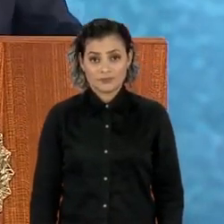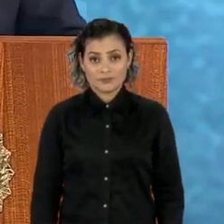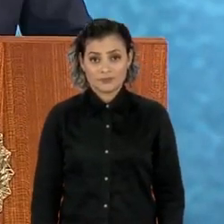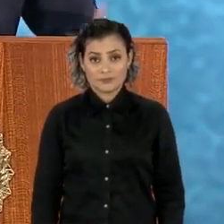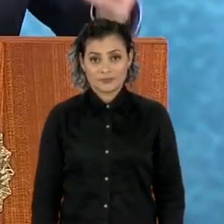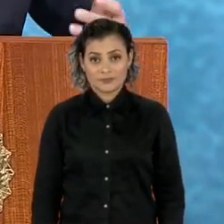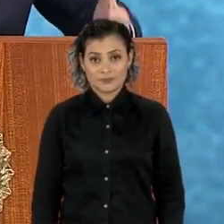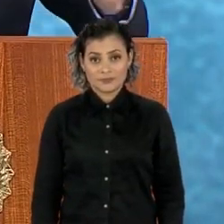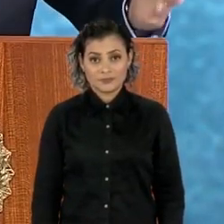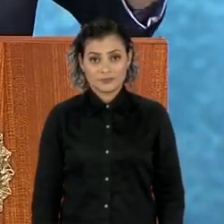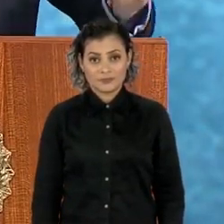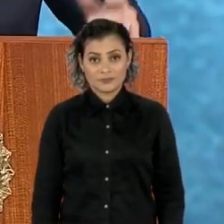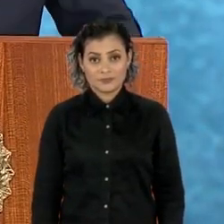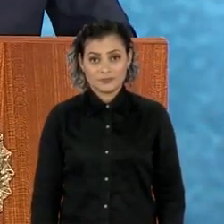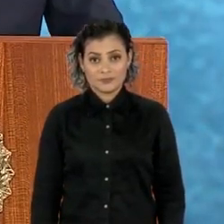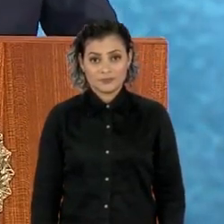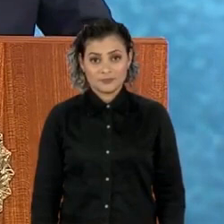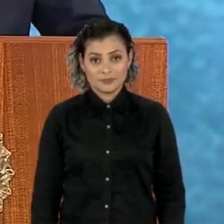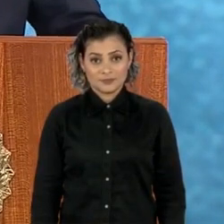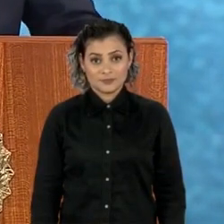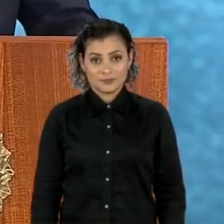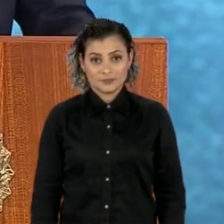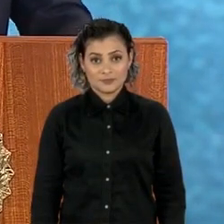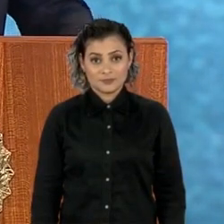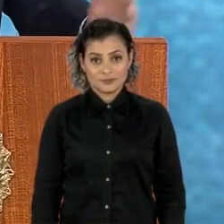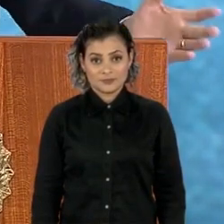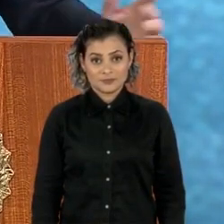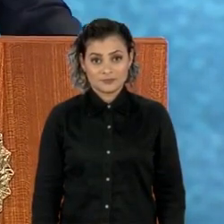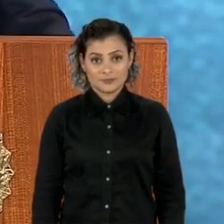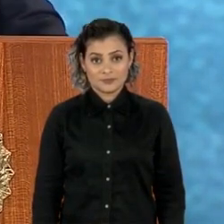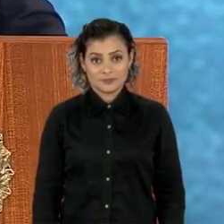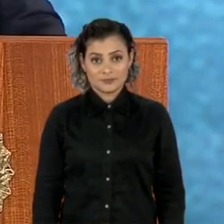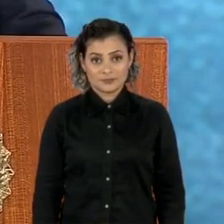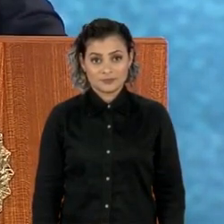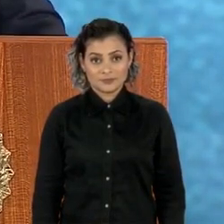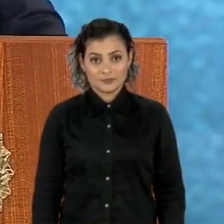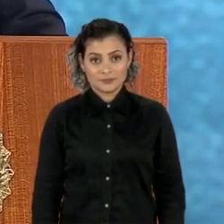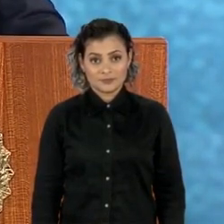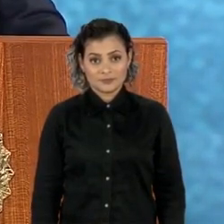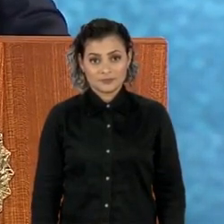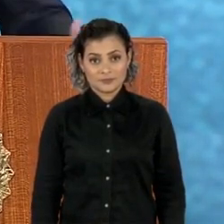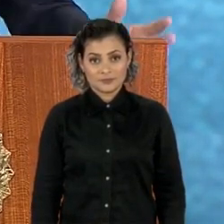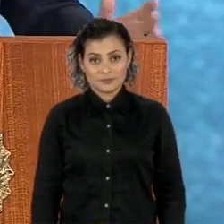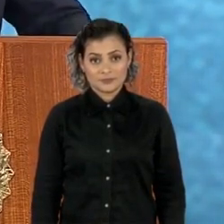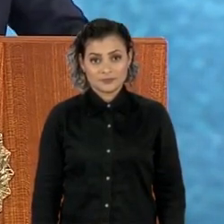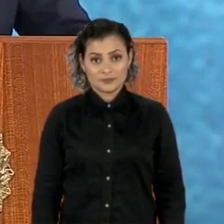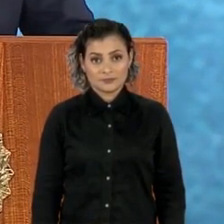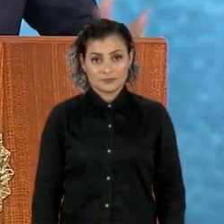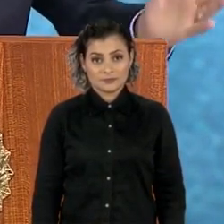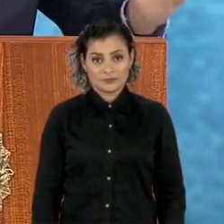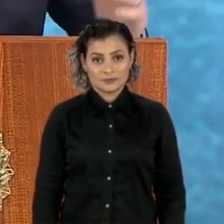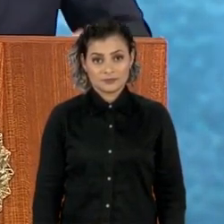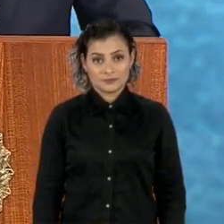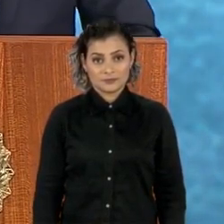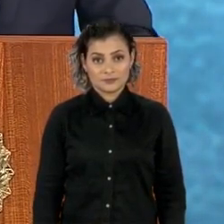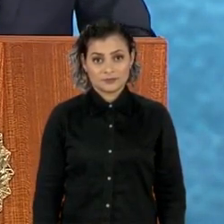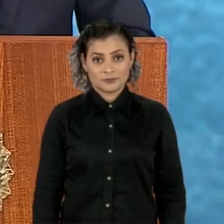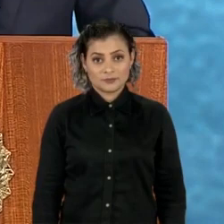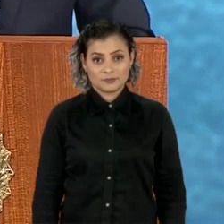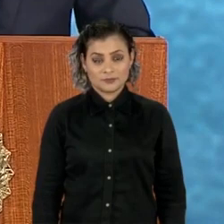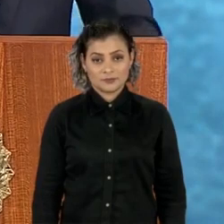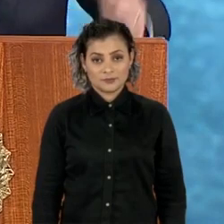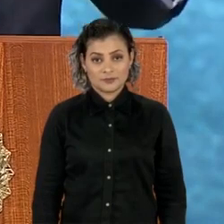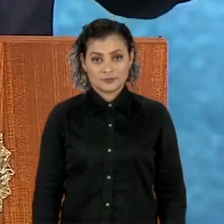autoresistências, tinha que ter 50. É sinal que ele trabalha. Que ele faz sua parte e que não morreu.